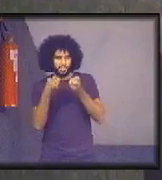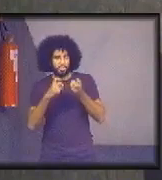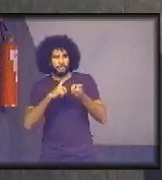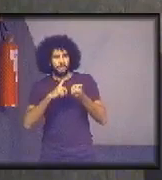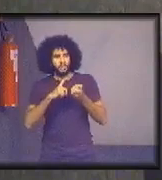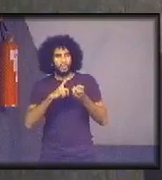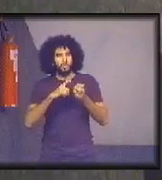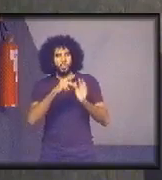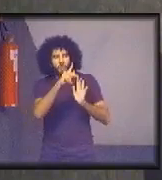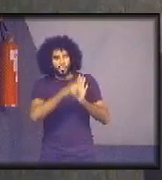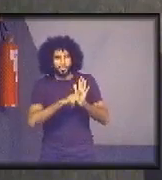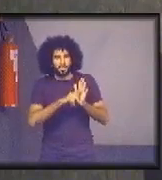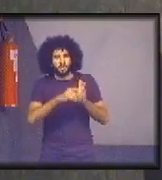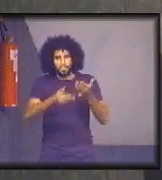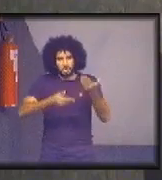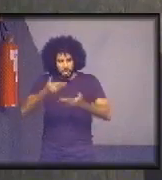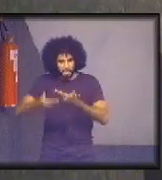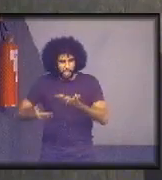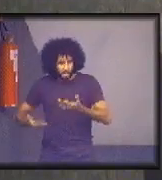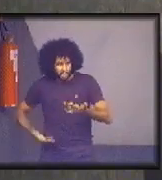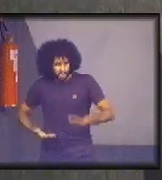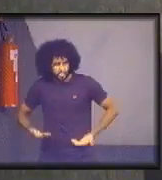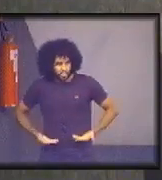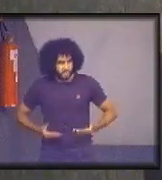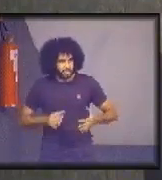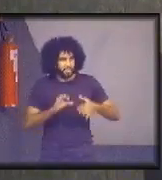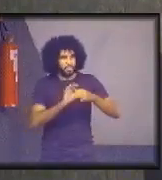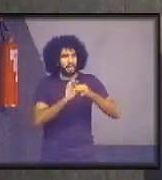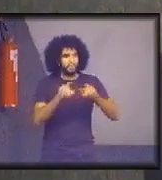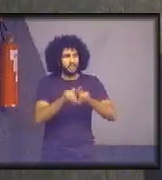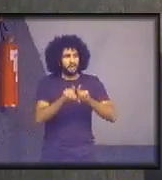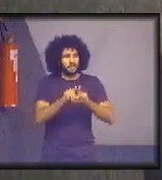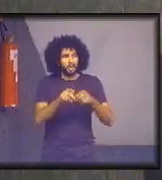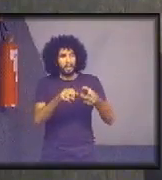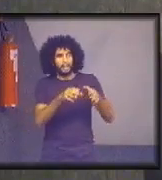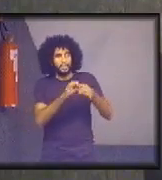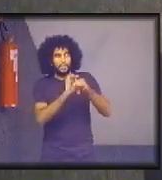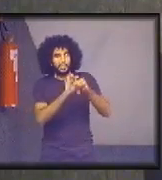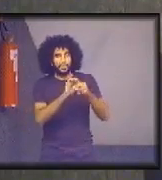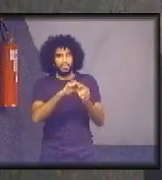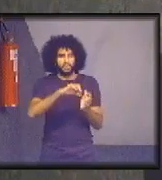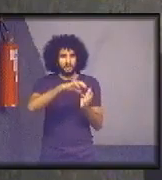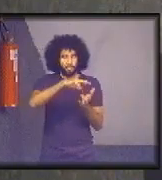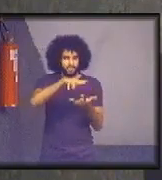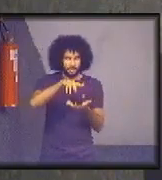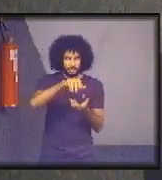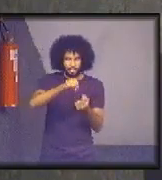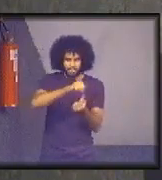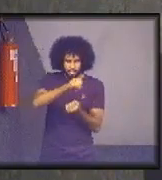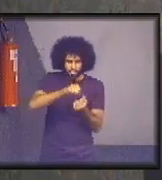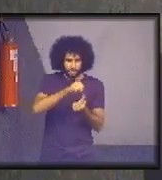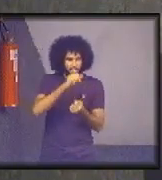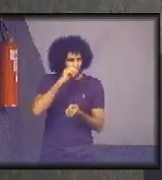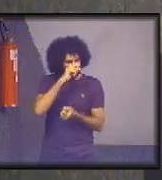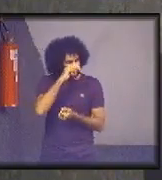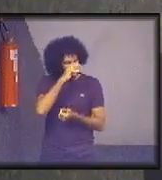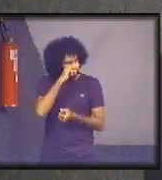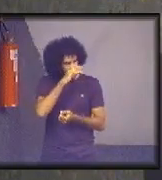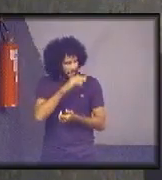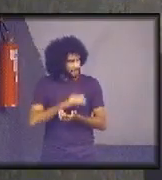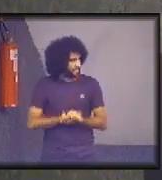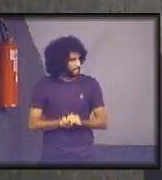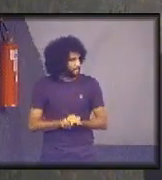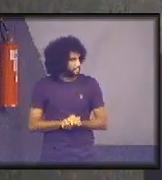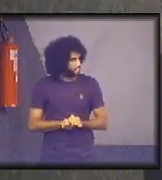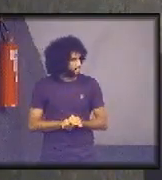servidores, a alegria deles, e traz eles para a sustentabilidade também. Porque não adianta a gente ter uma unidade, uma sessão perdida no tribunal, a gente tem que